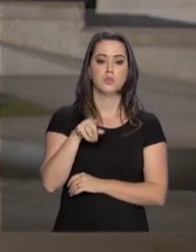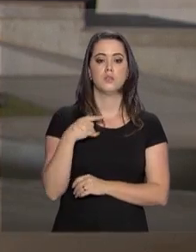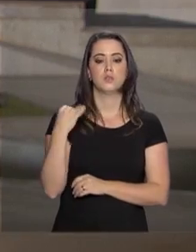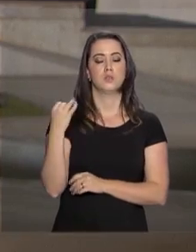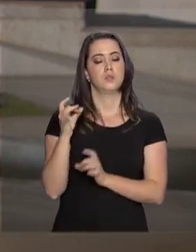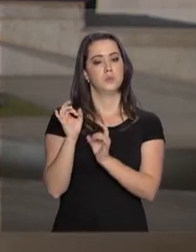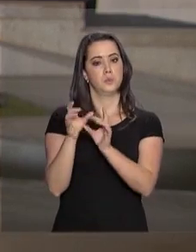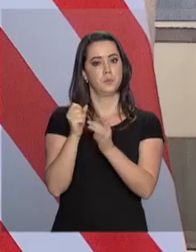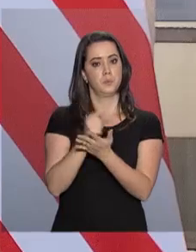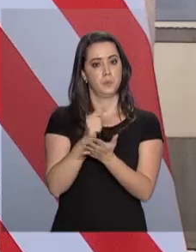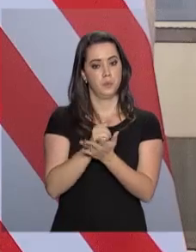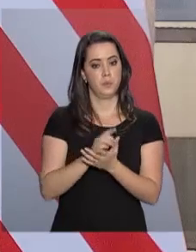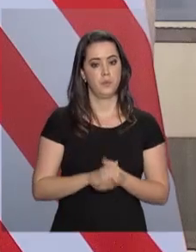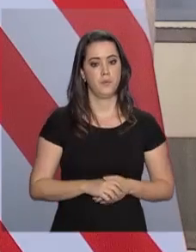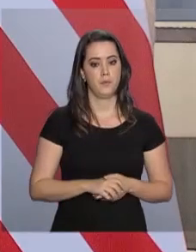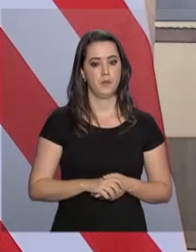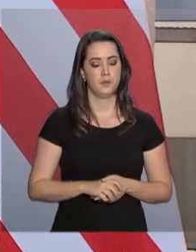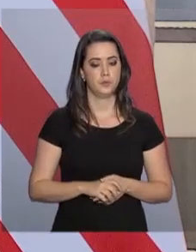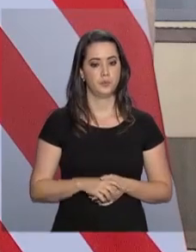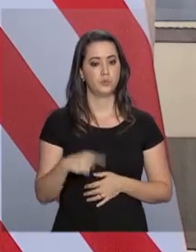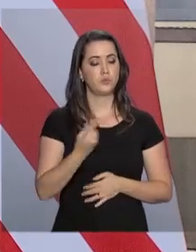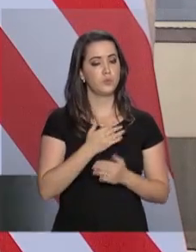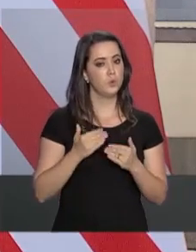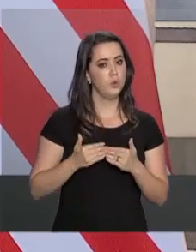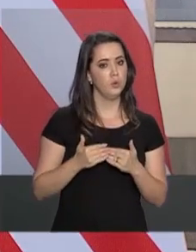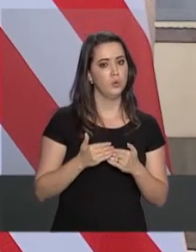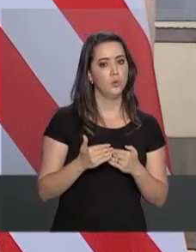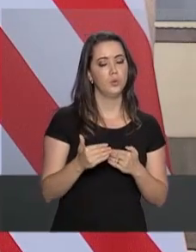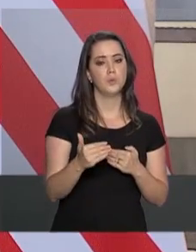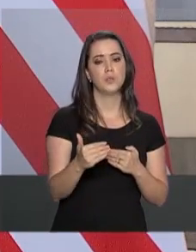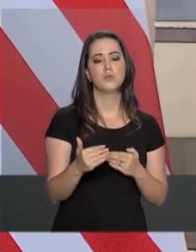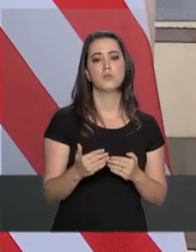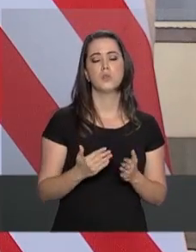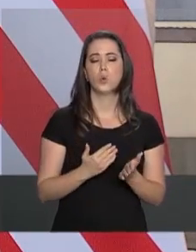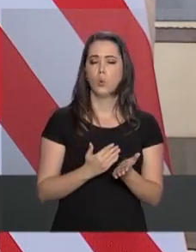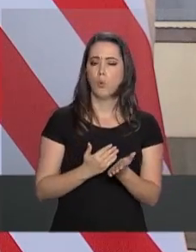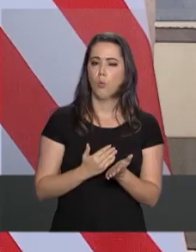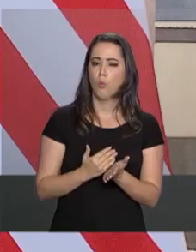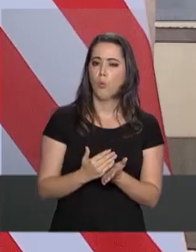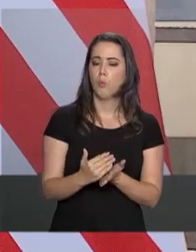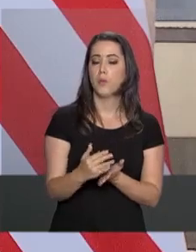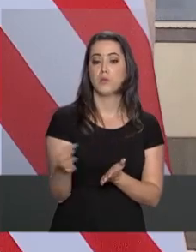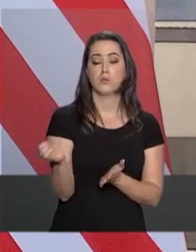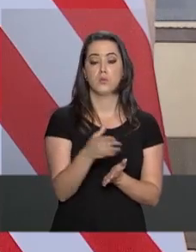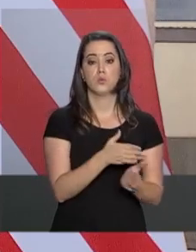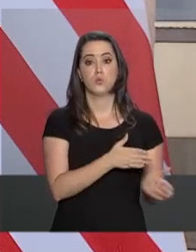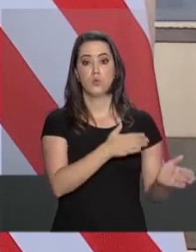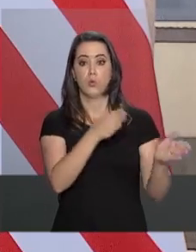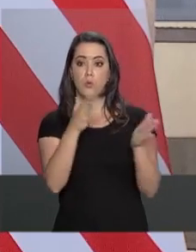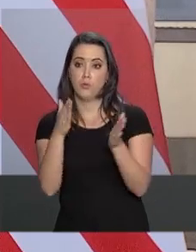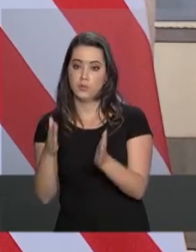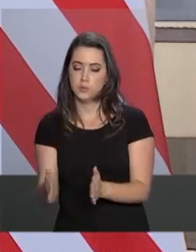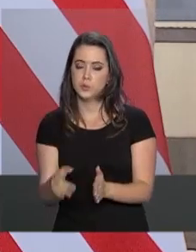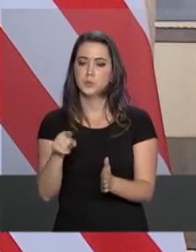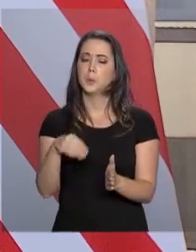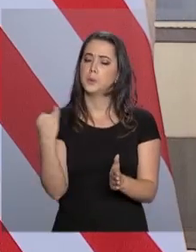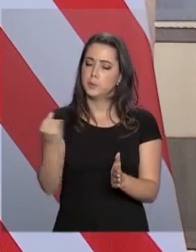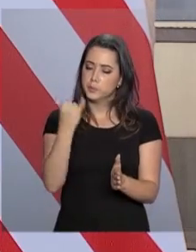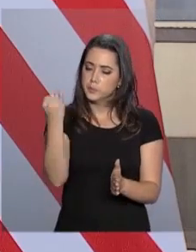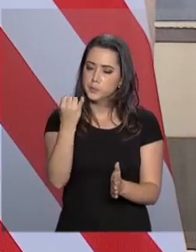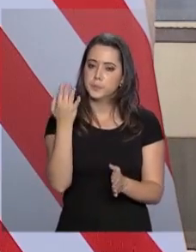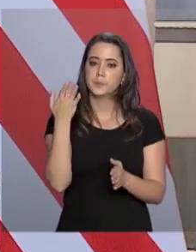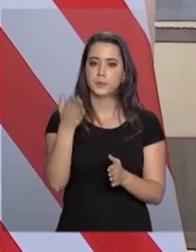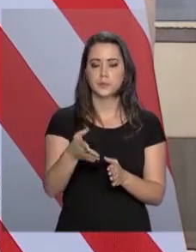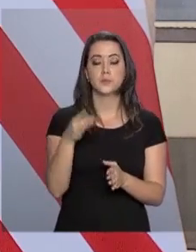termos comerciais. Estamos no começo de uma nova etapa que será muito produtiva, tenho